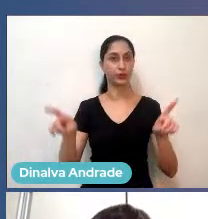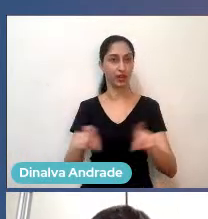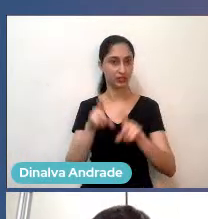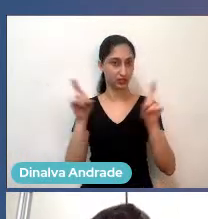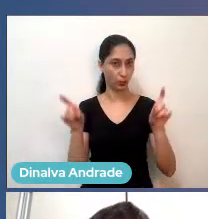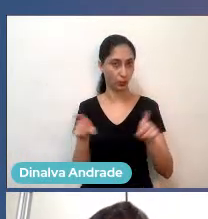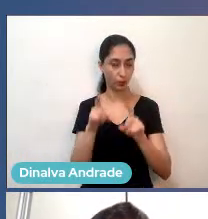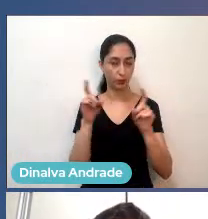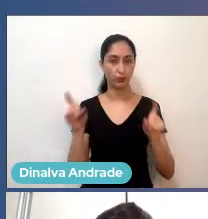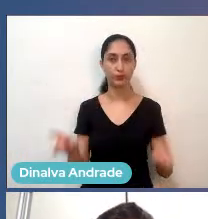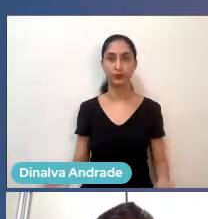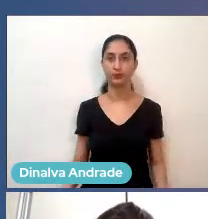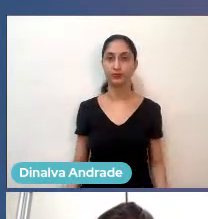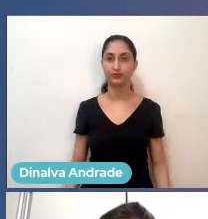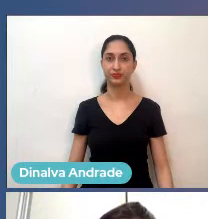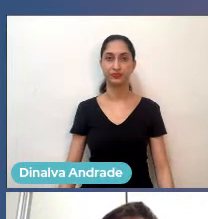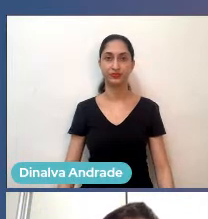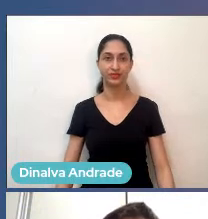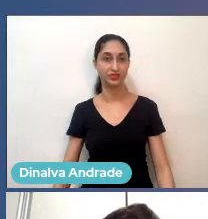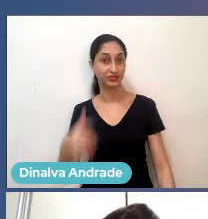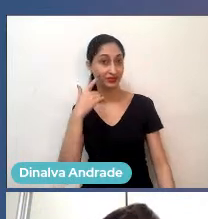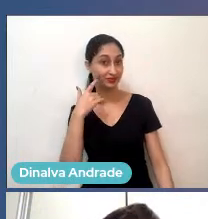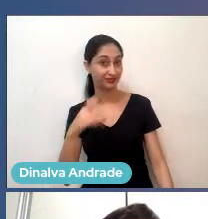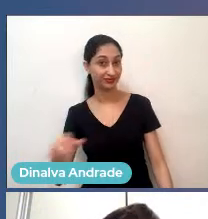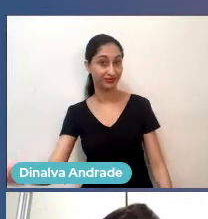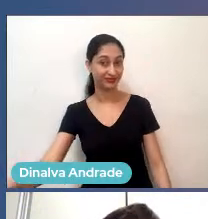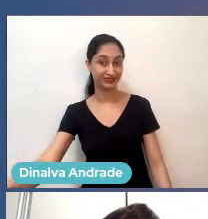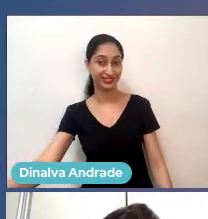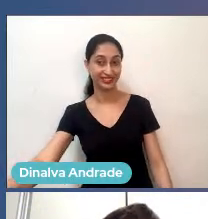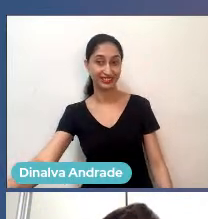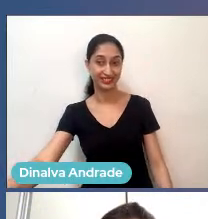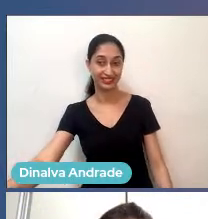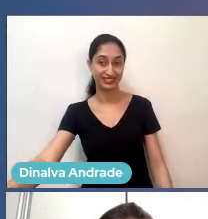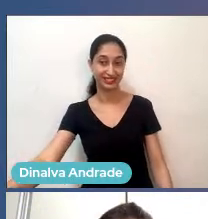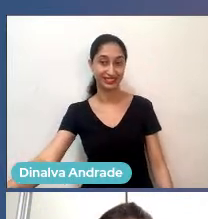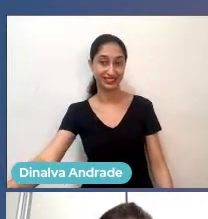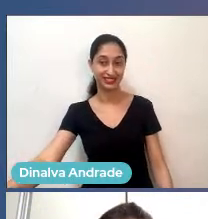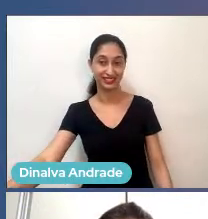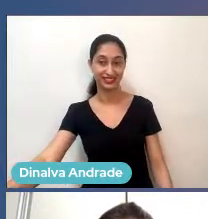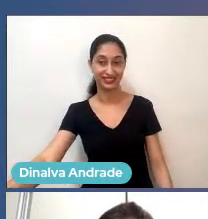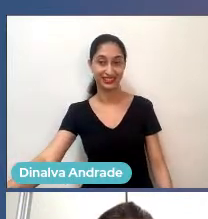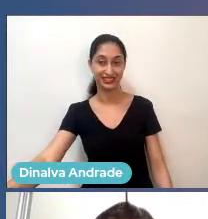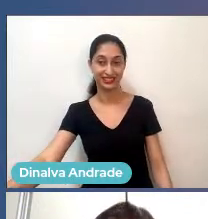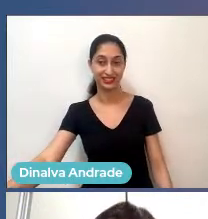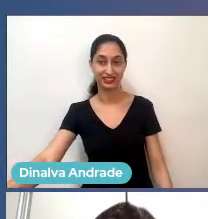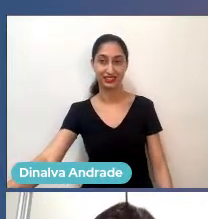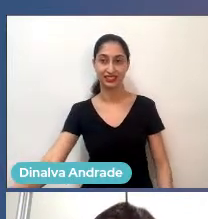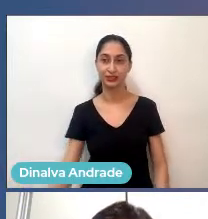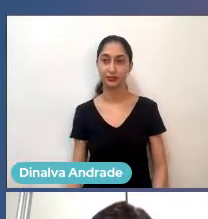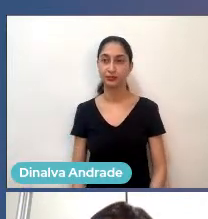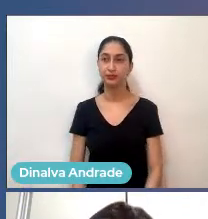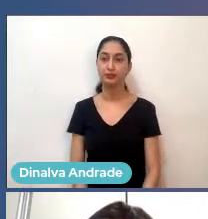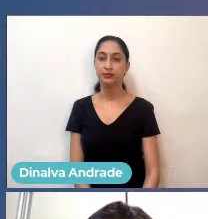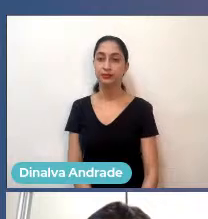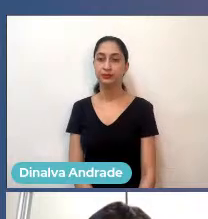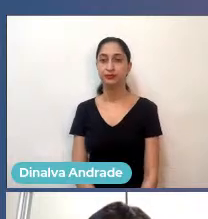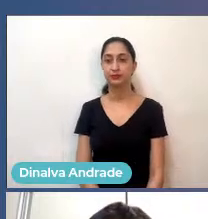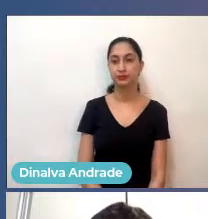E deixa eu ver se consigo passar aqui a apresentação, é tão ruim não olhar a apresentação, né, olhar para o negócio aí, mas vamos ver.